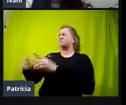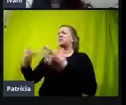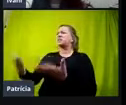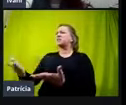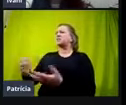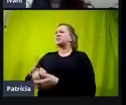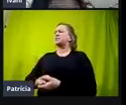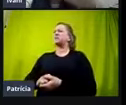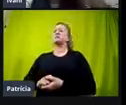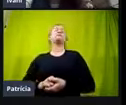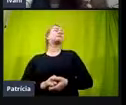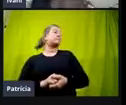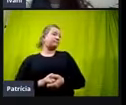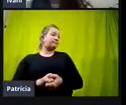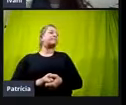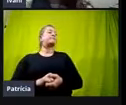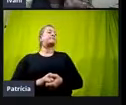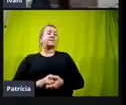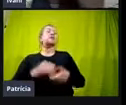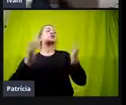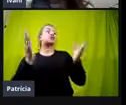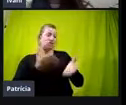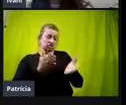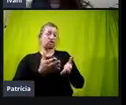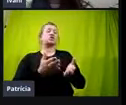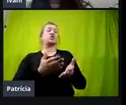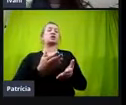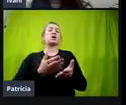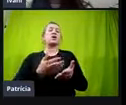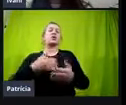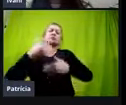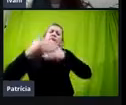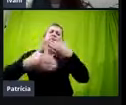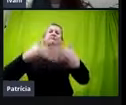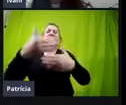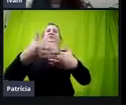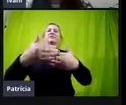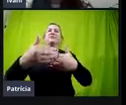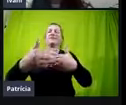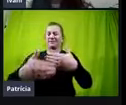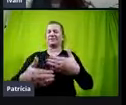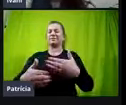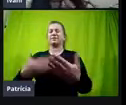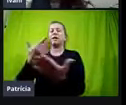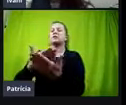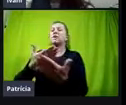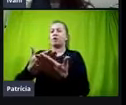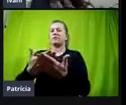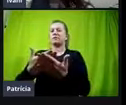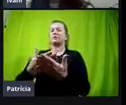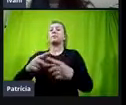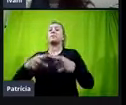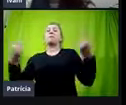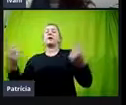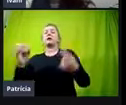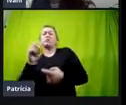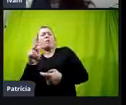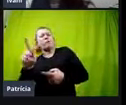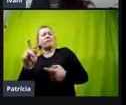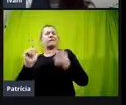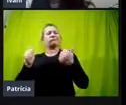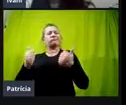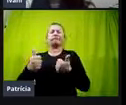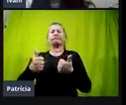Nesse caso. Já estávamos num processo de andamento das aulas, né? Mas, ok, assim, como